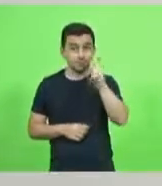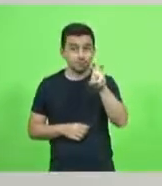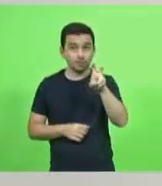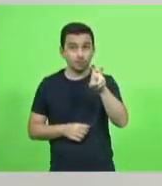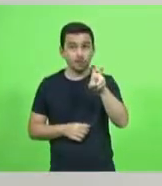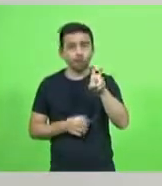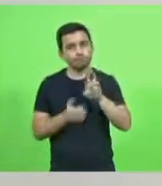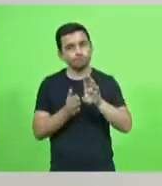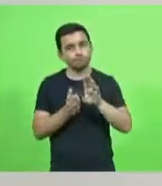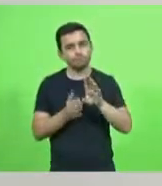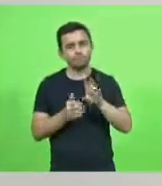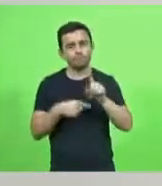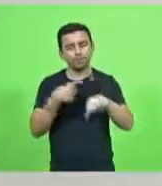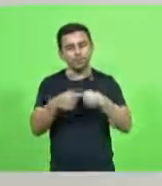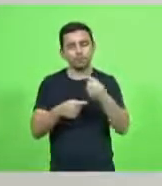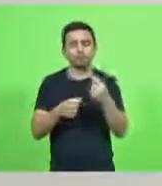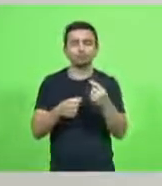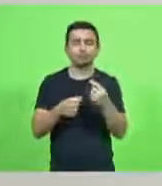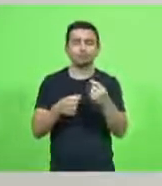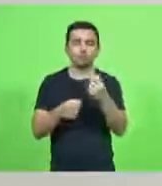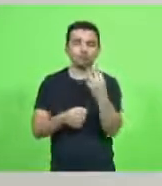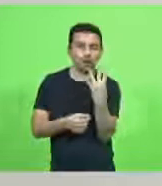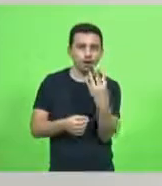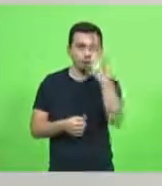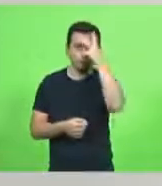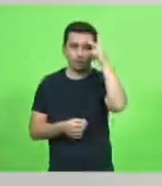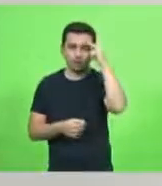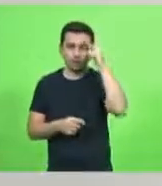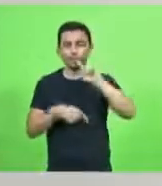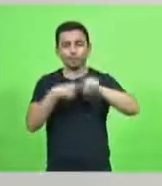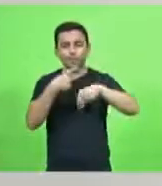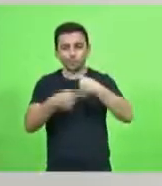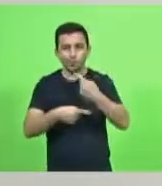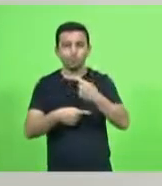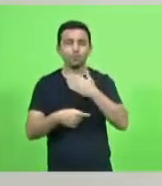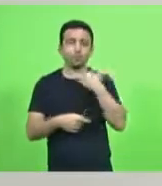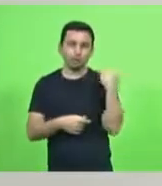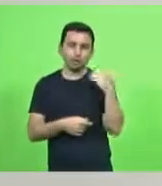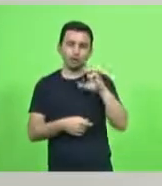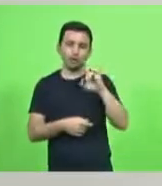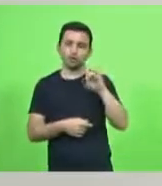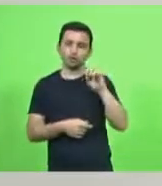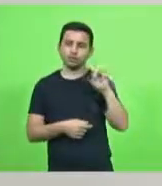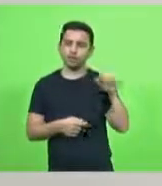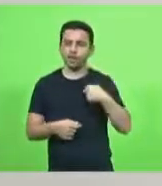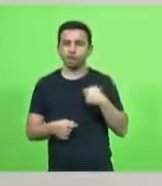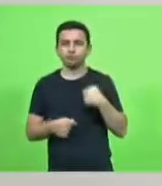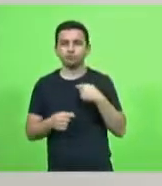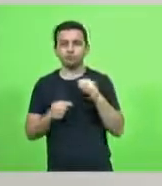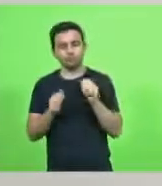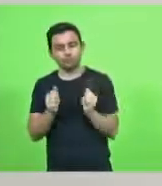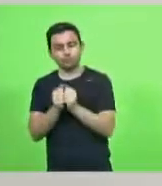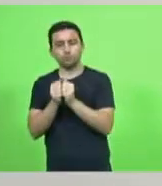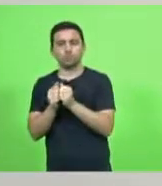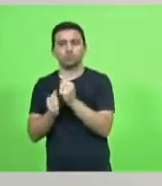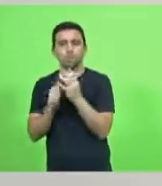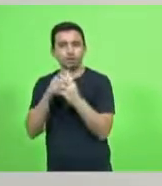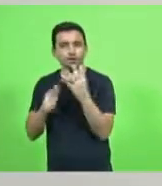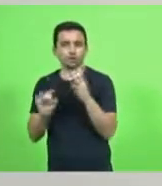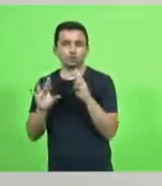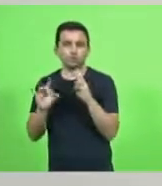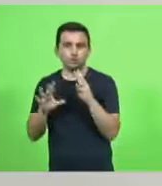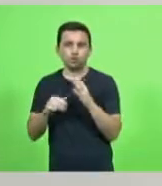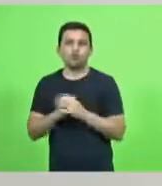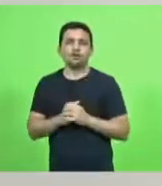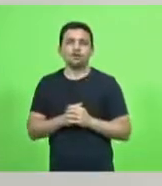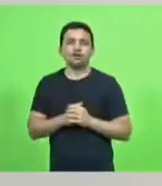em quatro muito tempo depois quando Claudinei foi ficou eu mamãe e Zionete e as vezes a minha sobrinha Rezi a filha mais velha